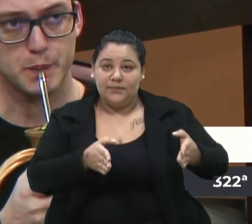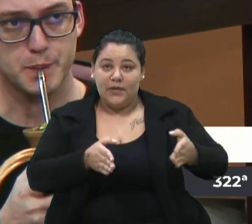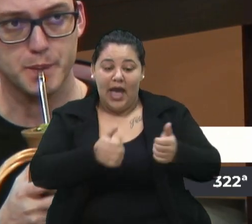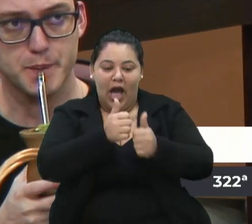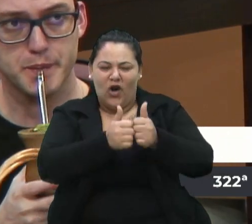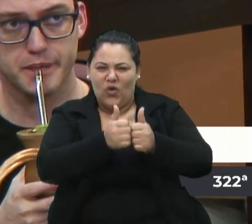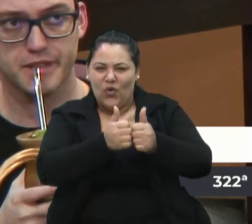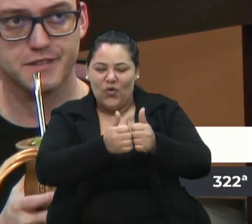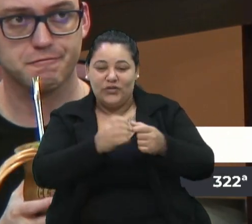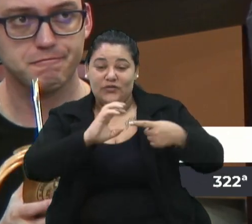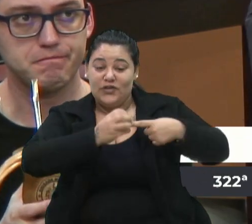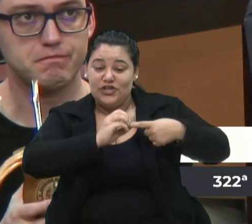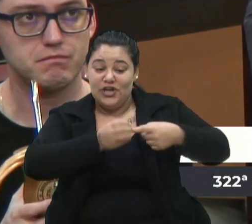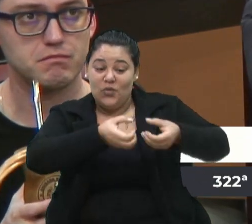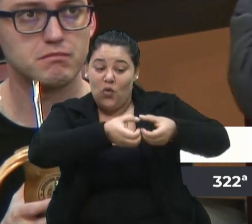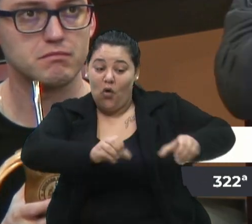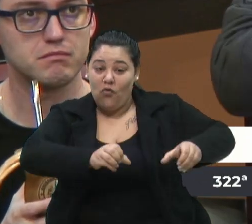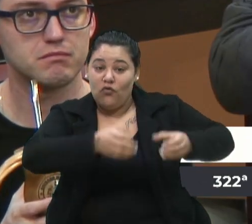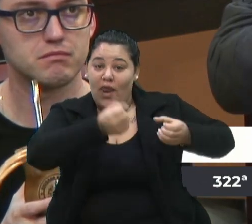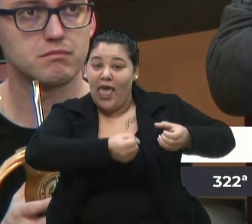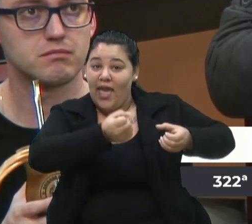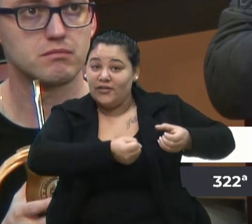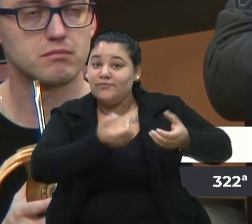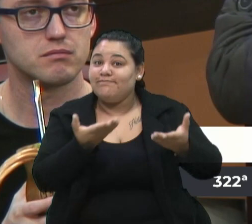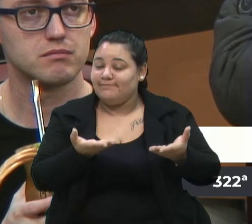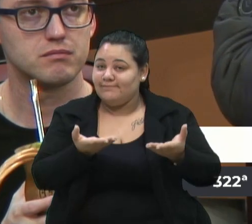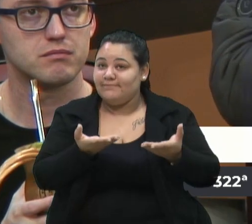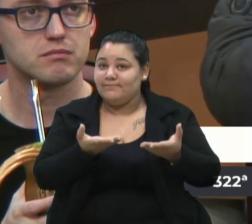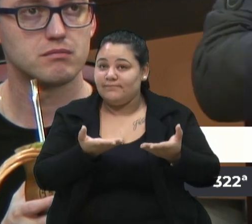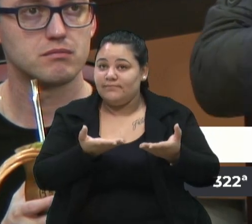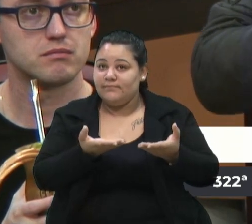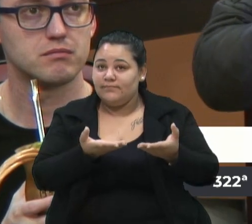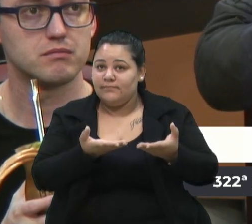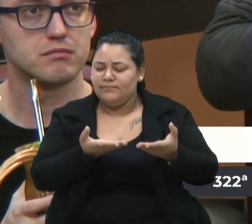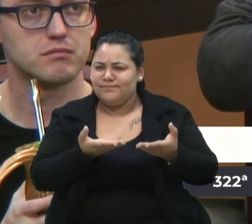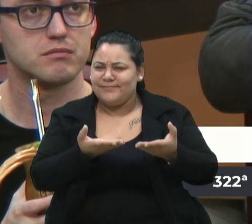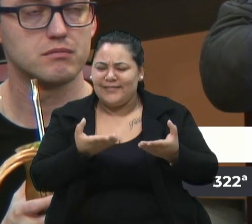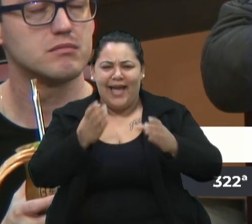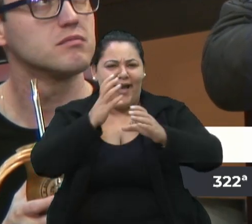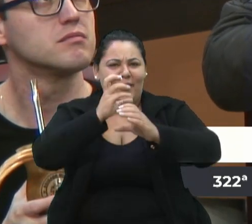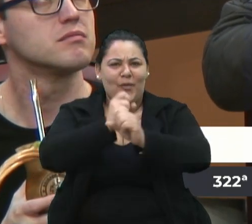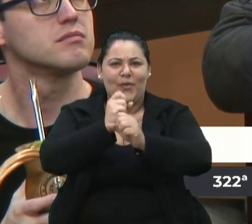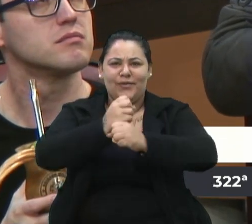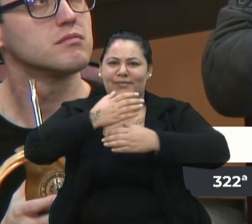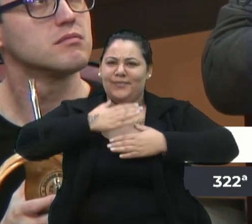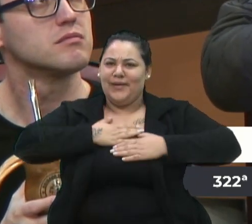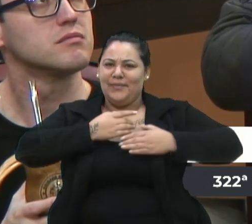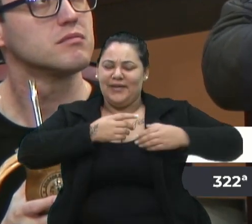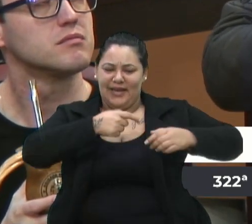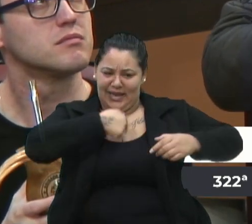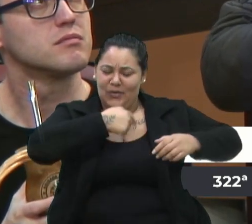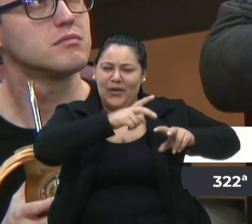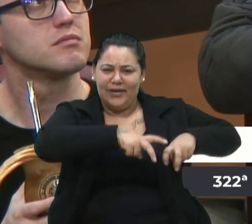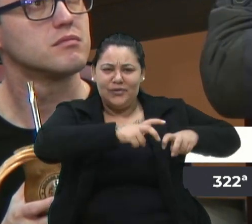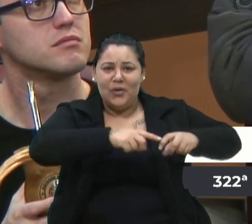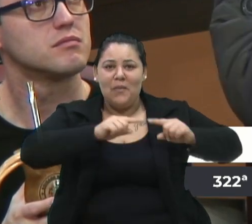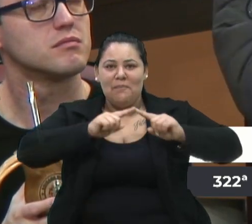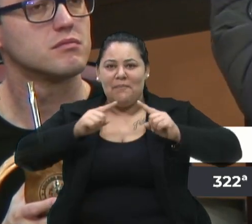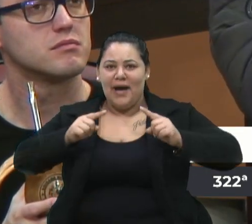criar tua criança, enfim. Eu não entendo. Essa conta, para mim, olha, eu sou agricultor, mas para mim não fecha.